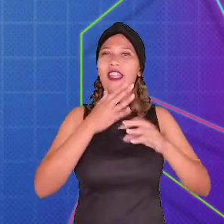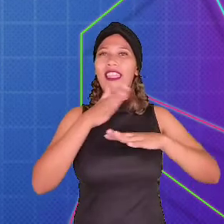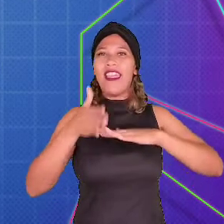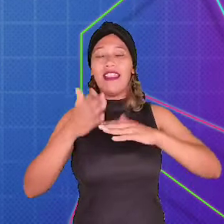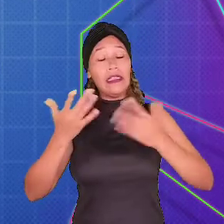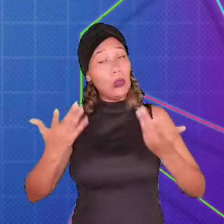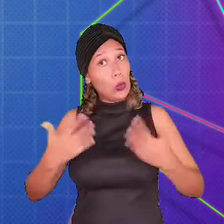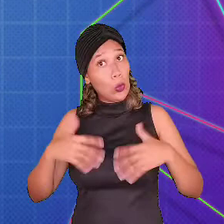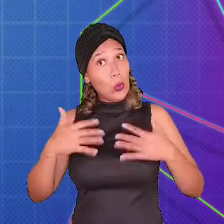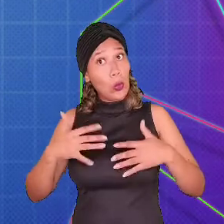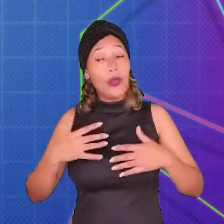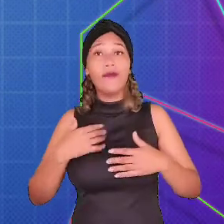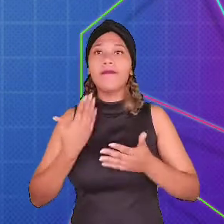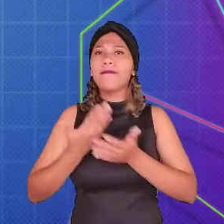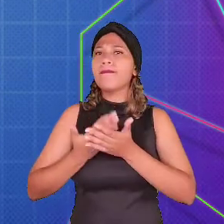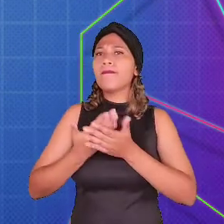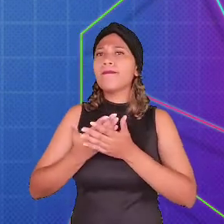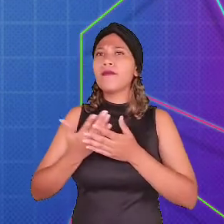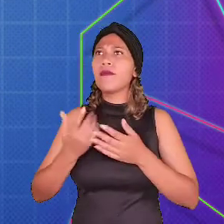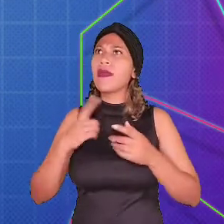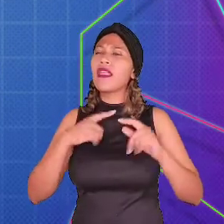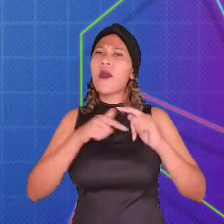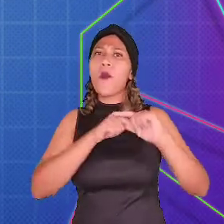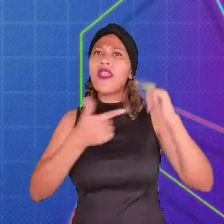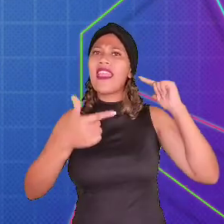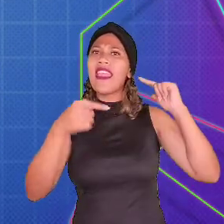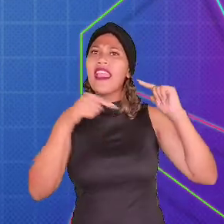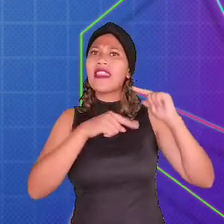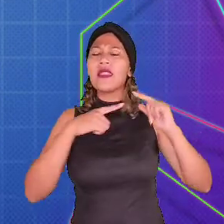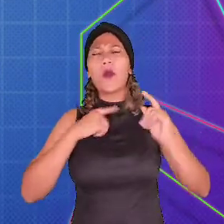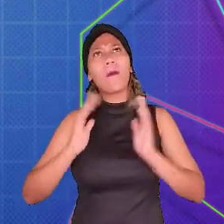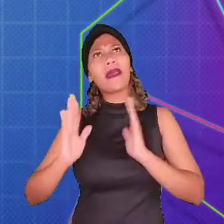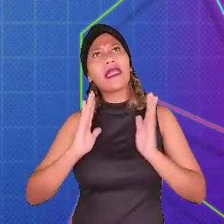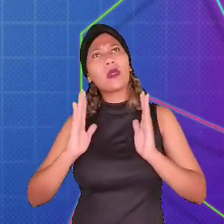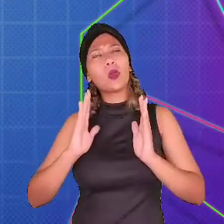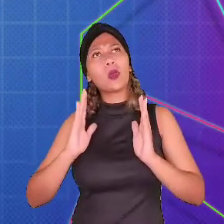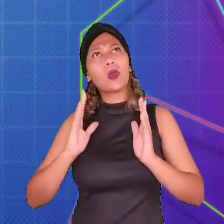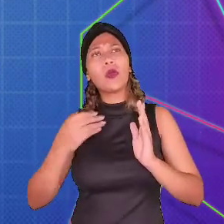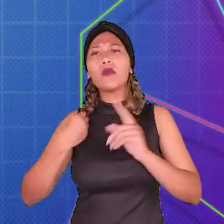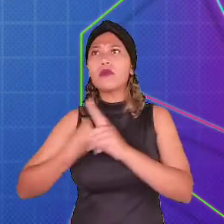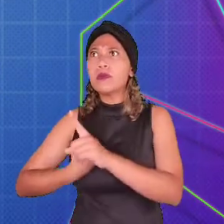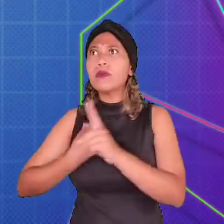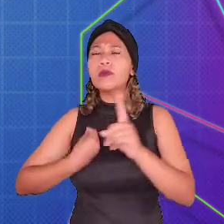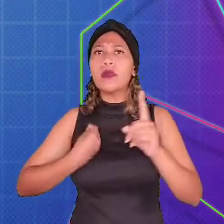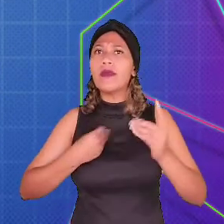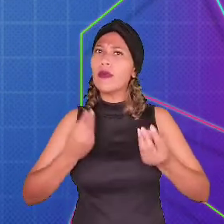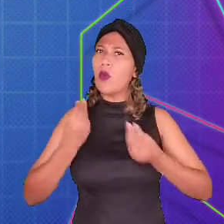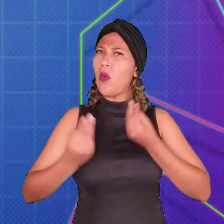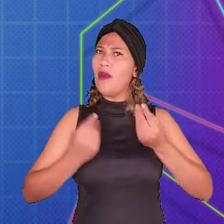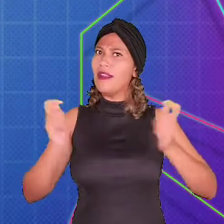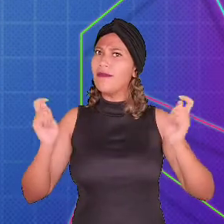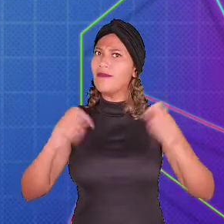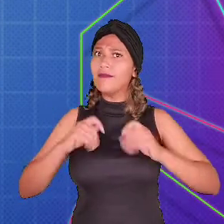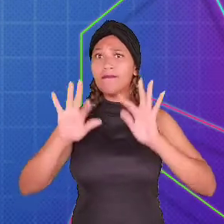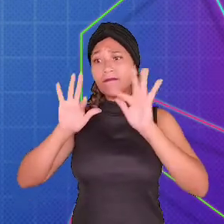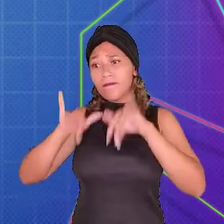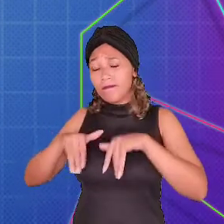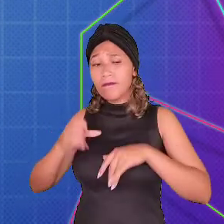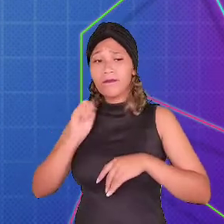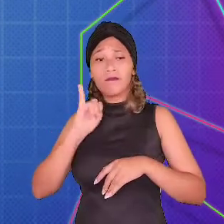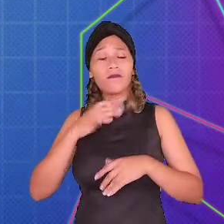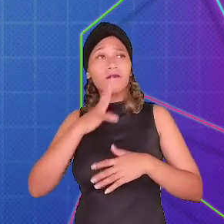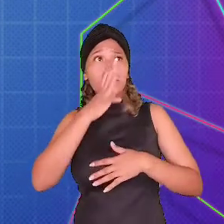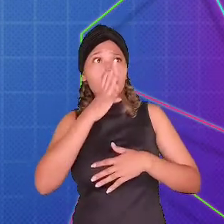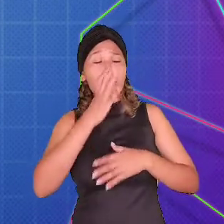depois da arte? Porque quando estudamos, parece que ela tem um tempo de duração exata. Mas como é possível ter acabado